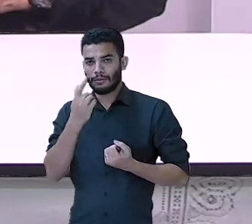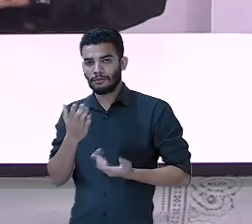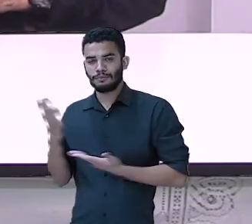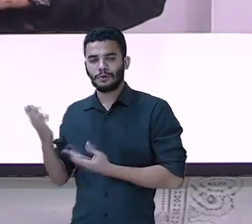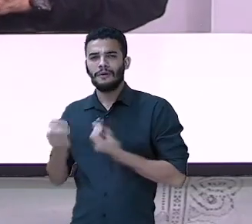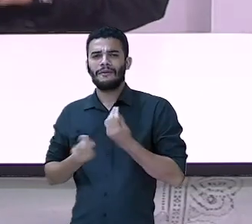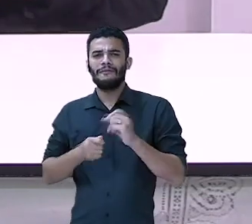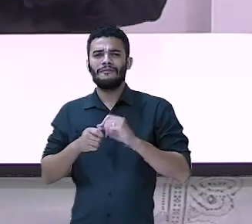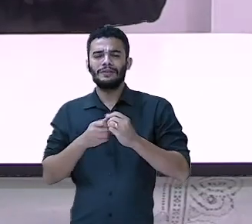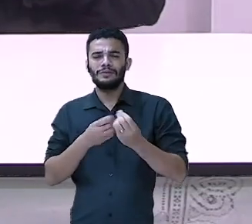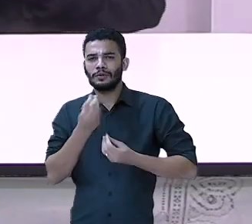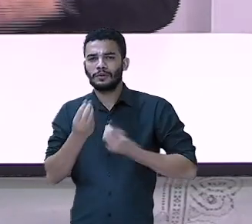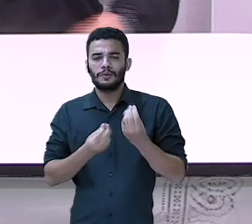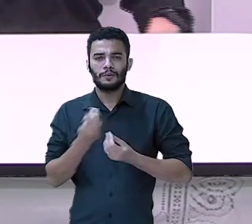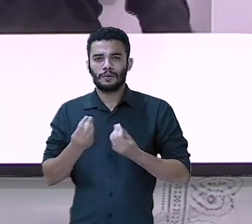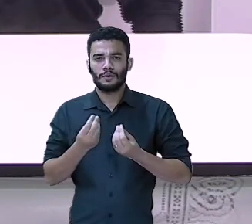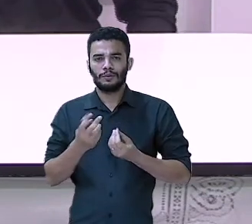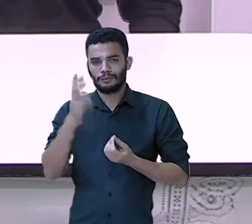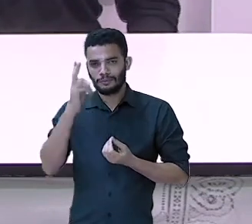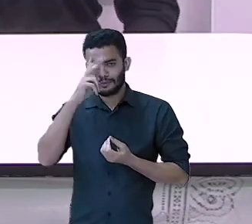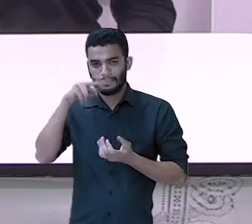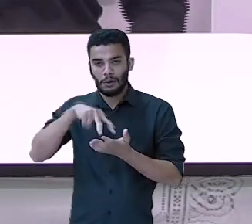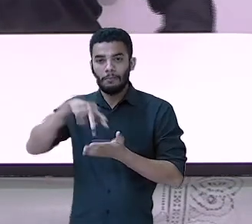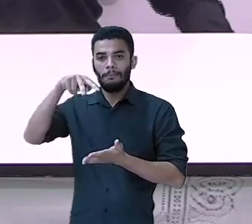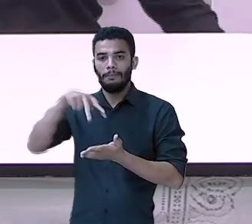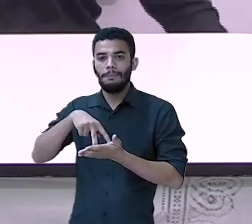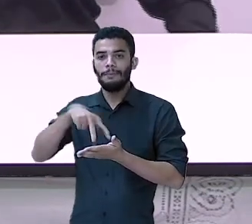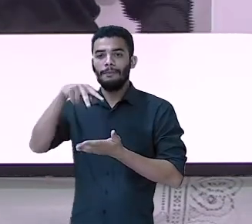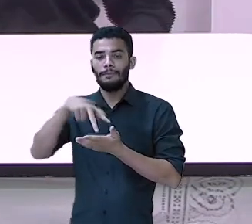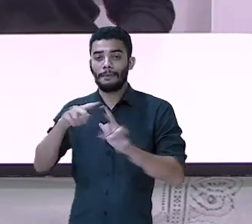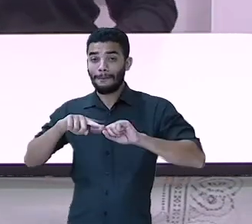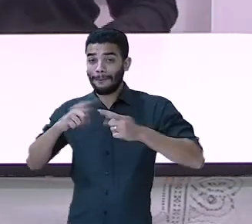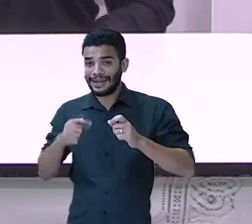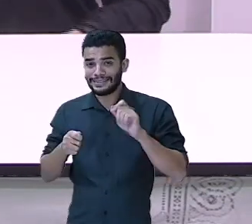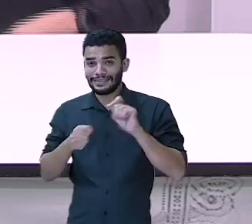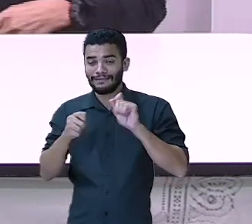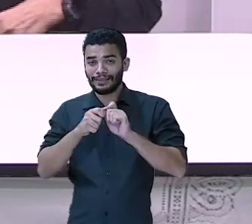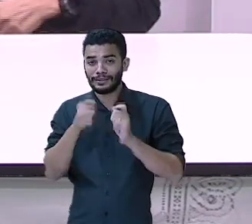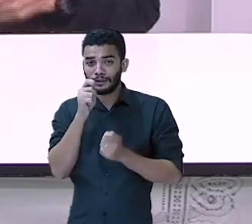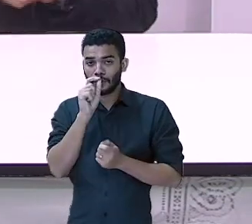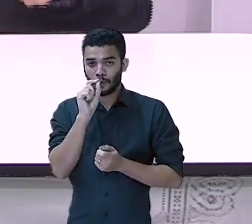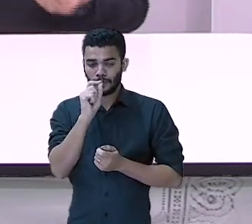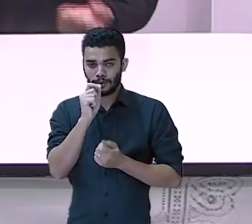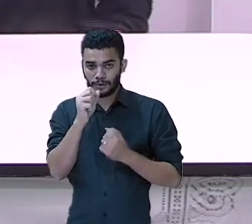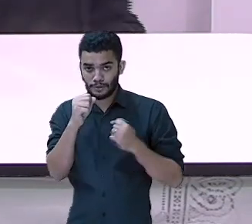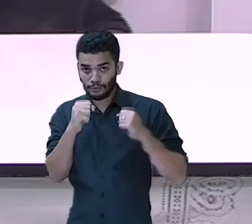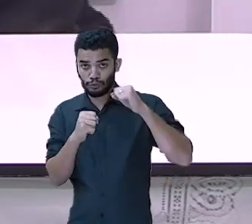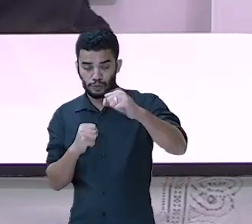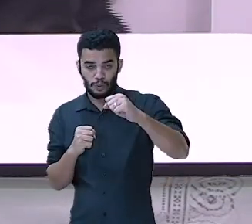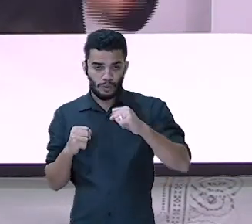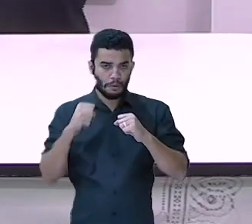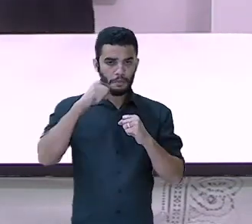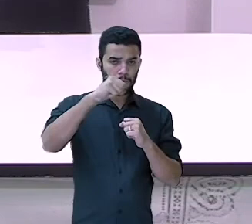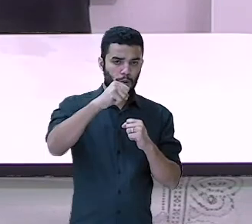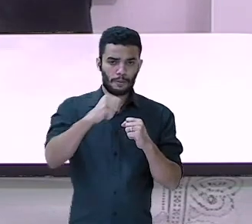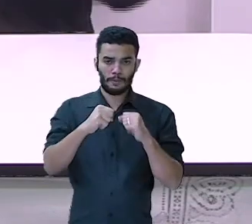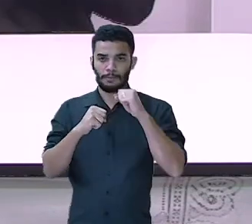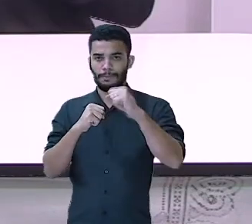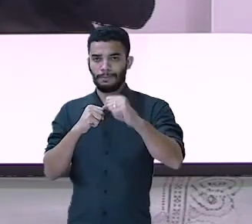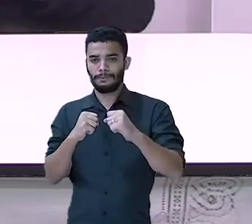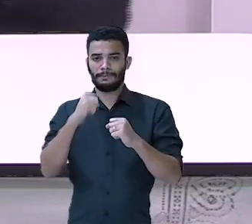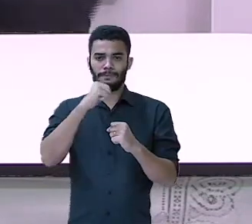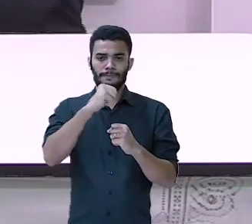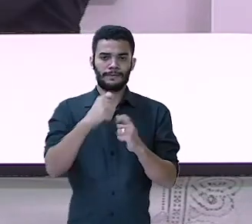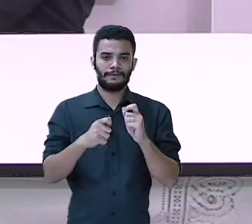mesmo movimento do polichinelo, com as pernas abrindo e fechando. E os braços, você vai alternando